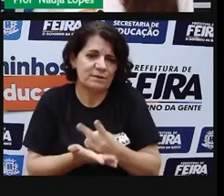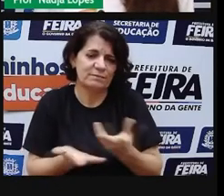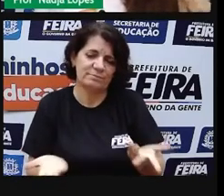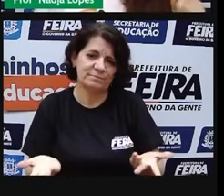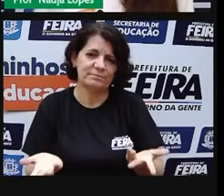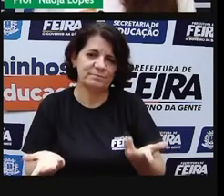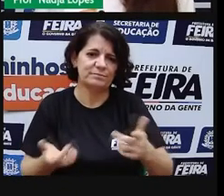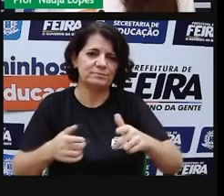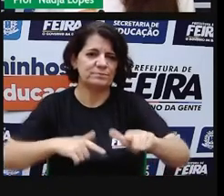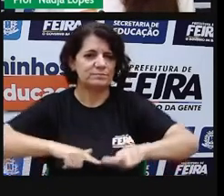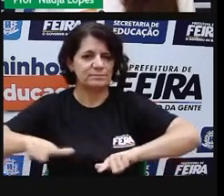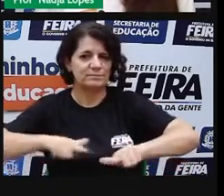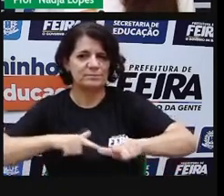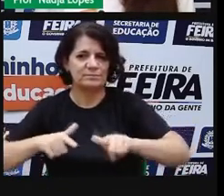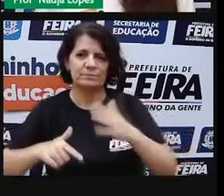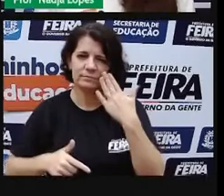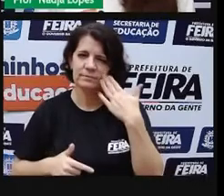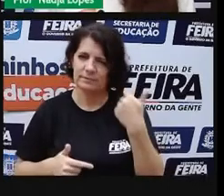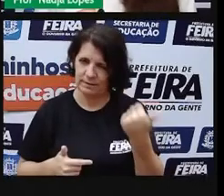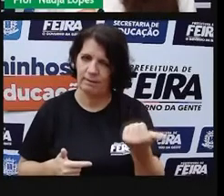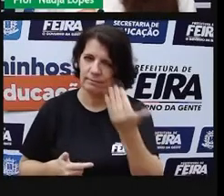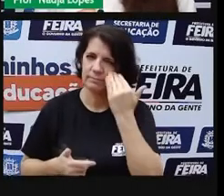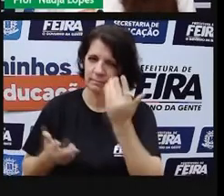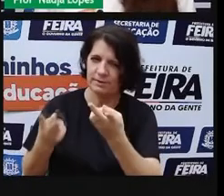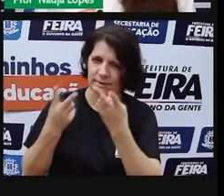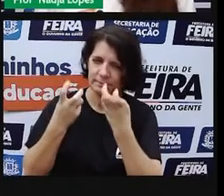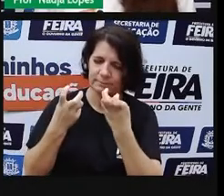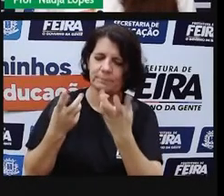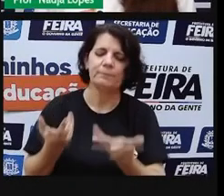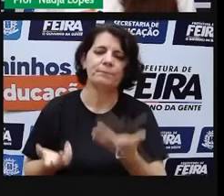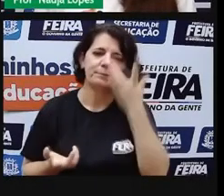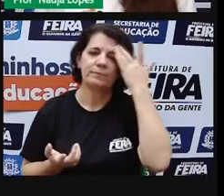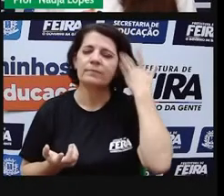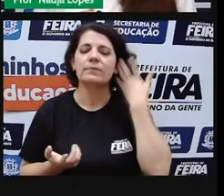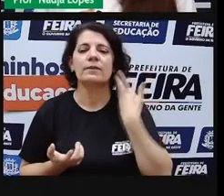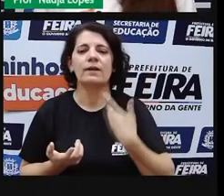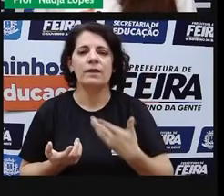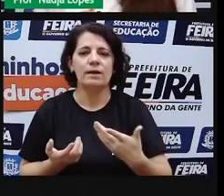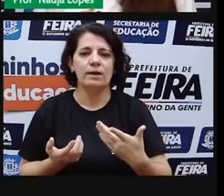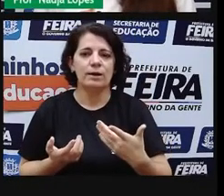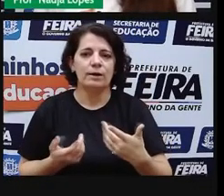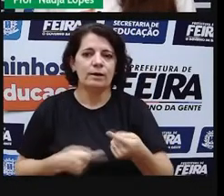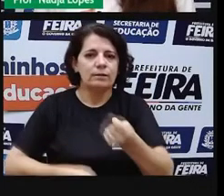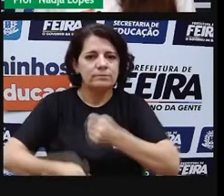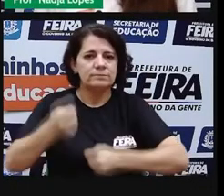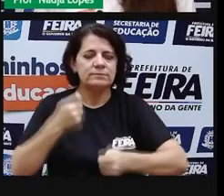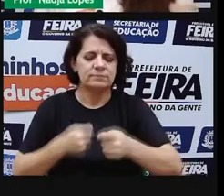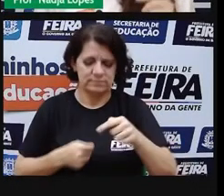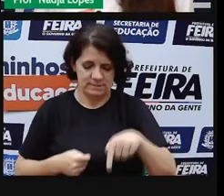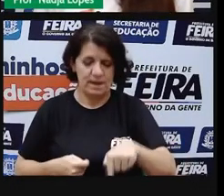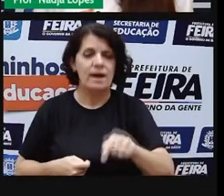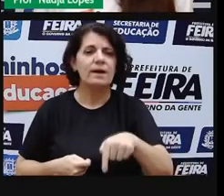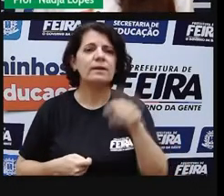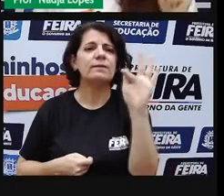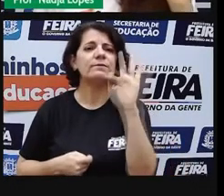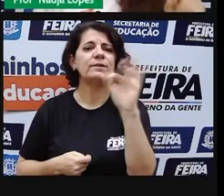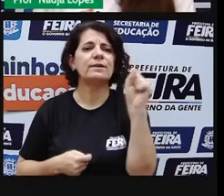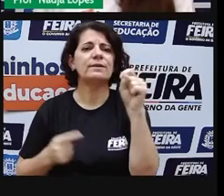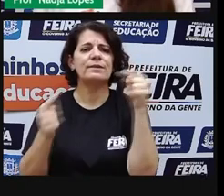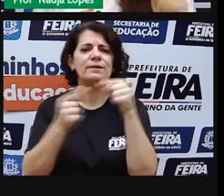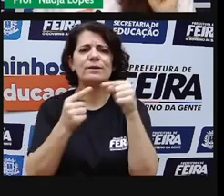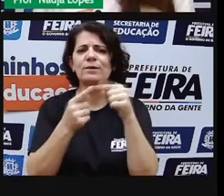empregos. Então, a gente vai ver um pouquinho sobre isso, tá bom? Atividades econômicas da princesa do sertão. Em sua cidade,